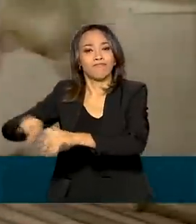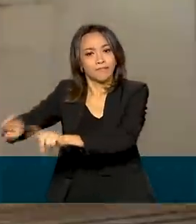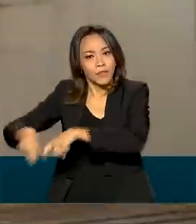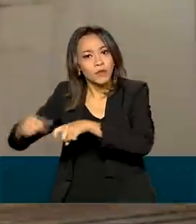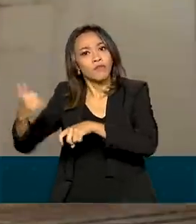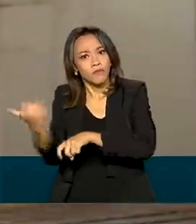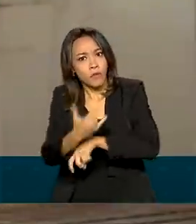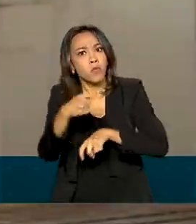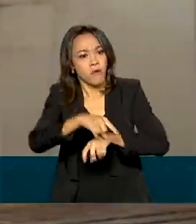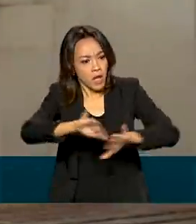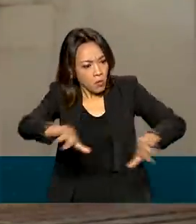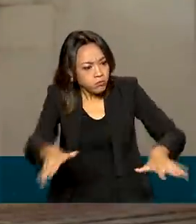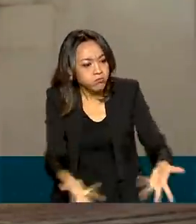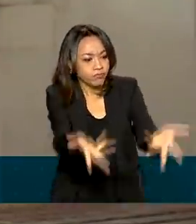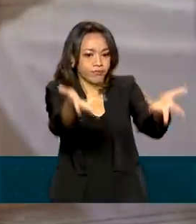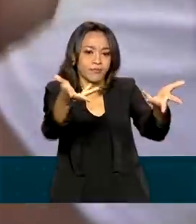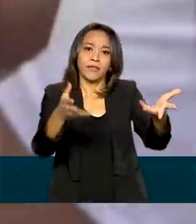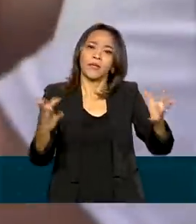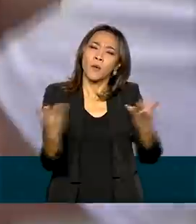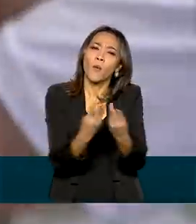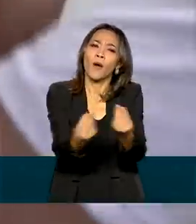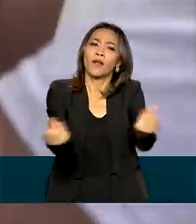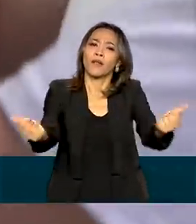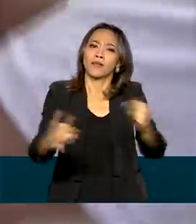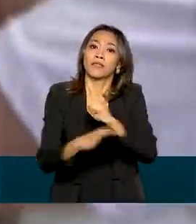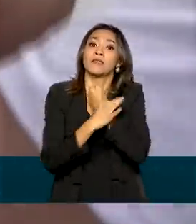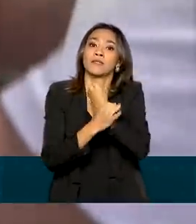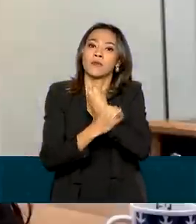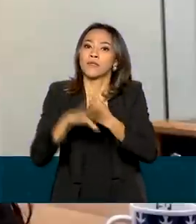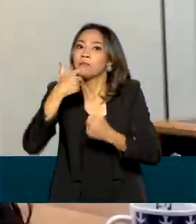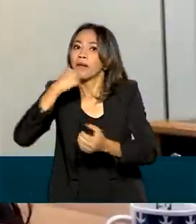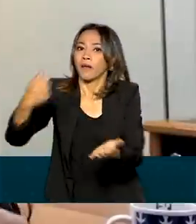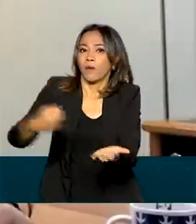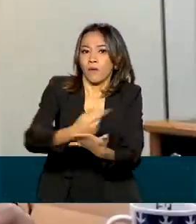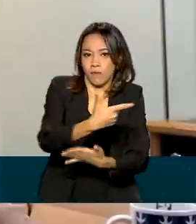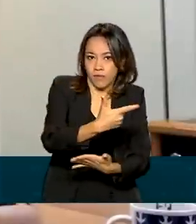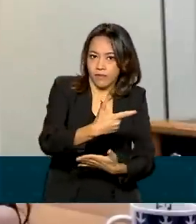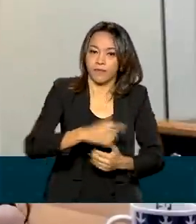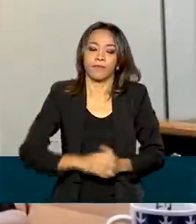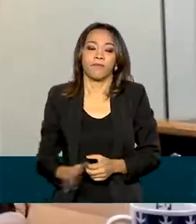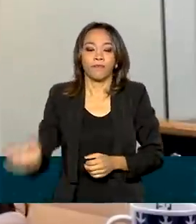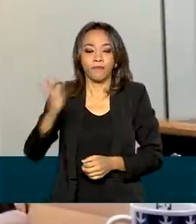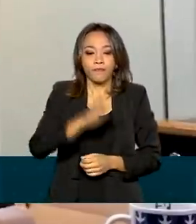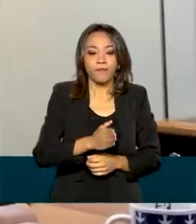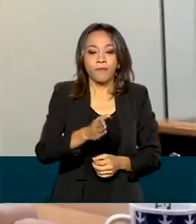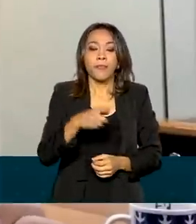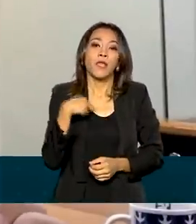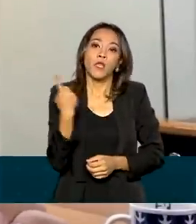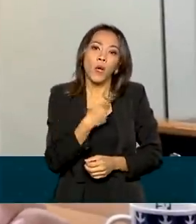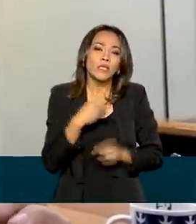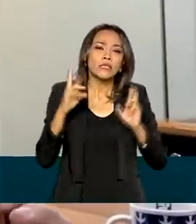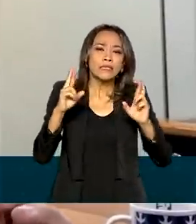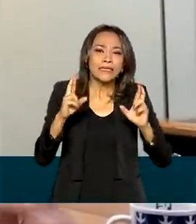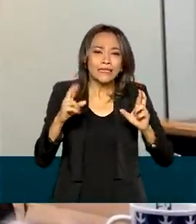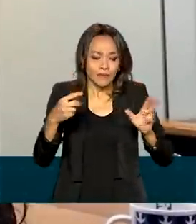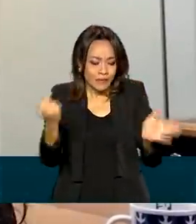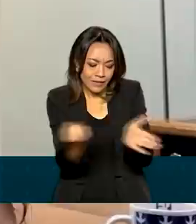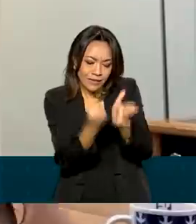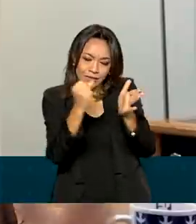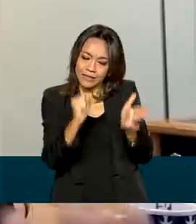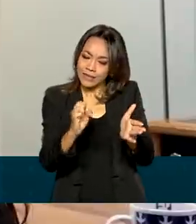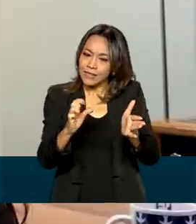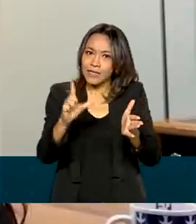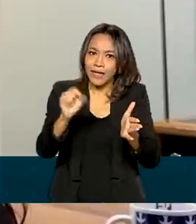do campo e garantir qualidade e segurança para o consumidor. A nossa expectativa em relação ao selo arte é que a gente consiga